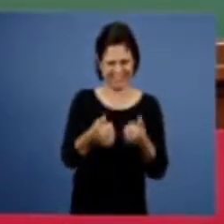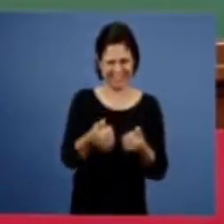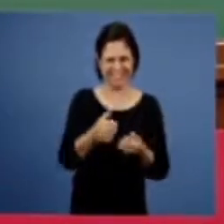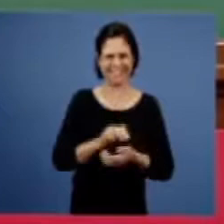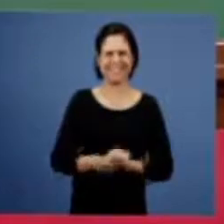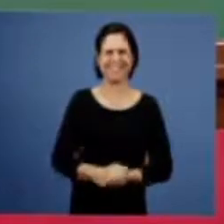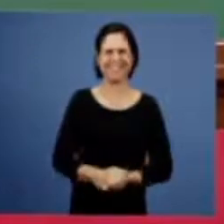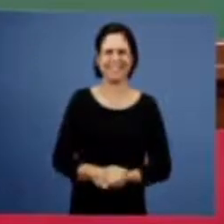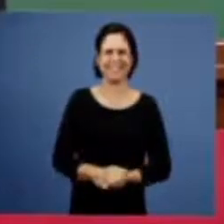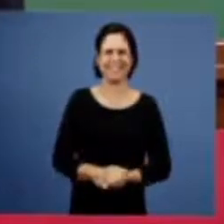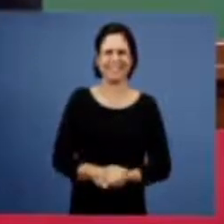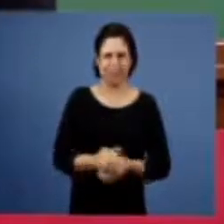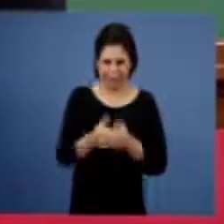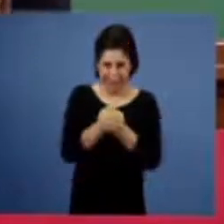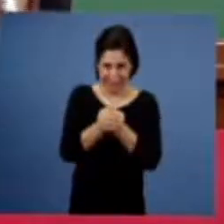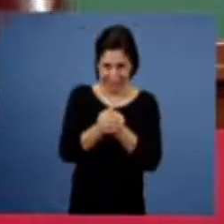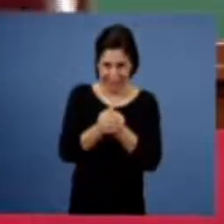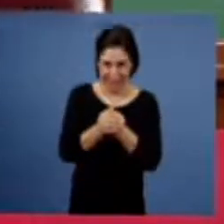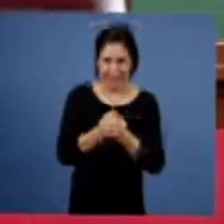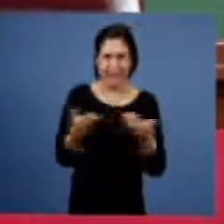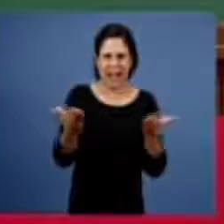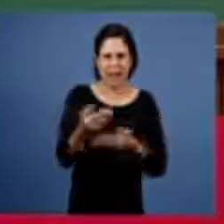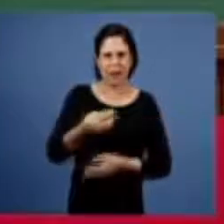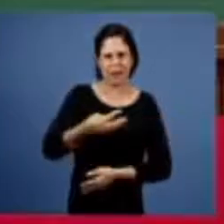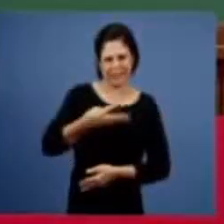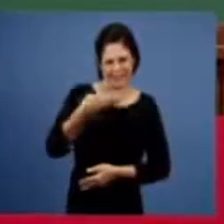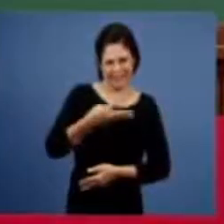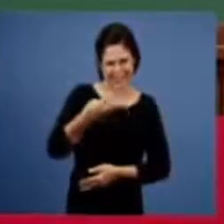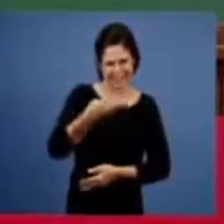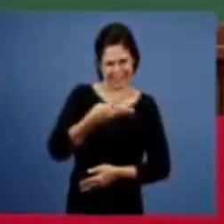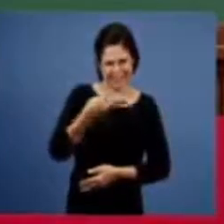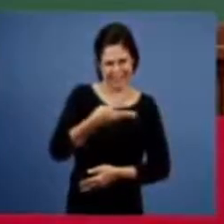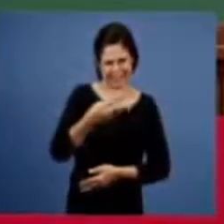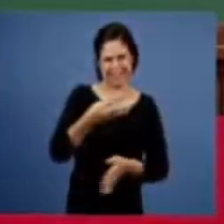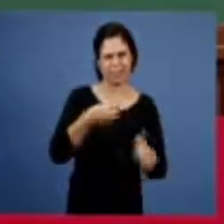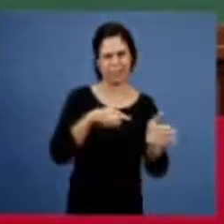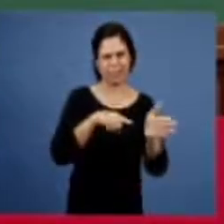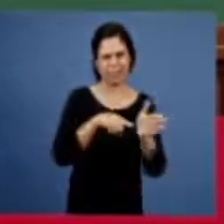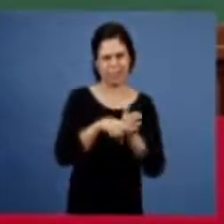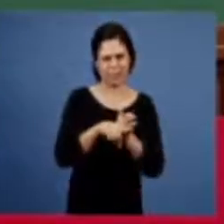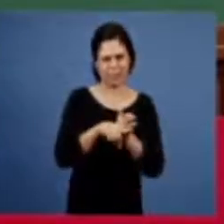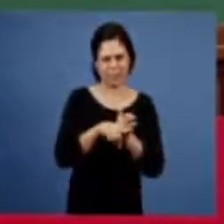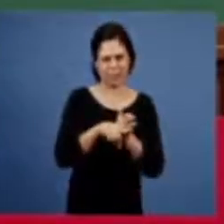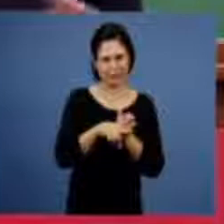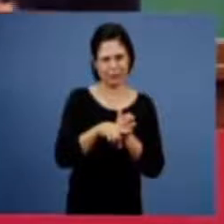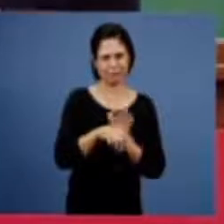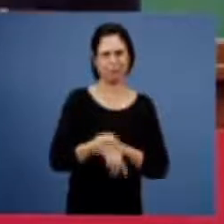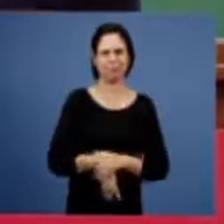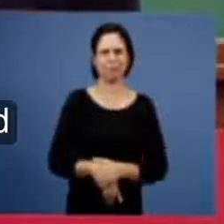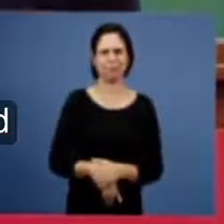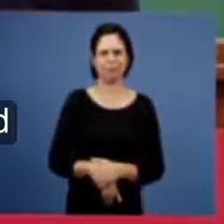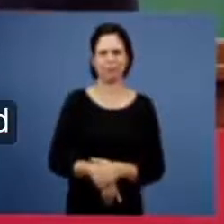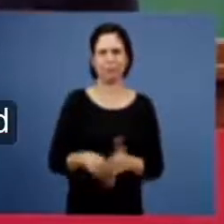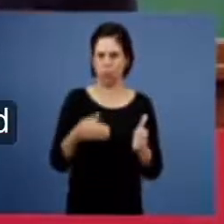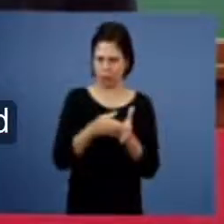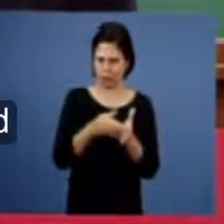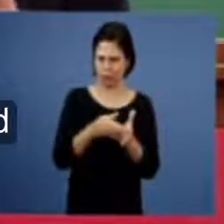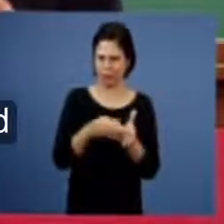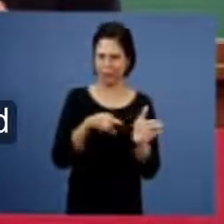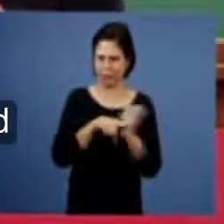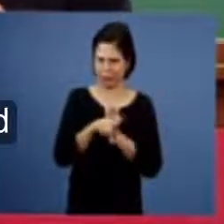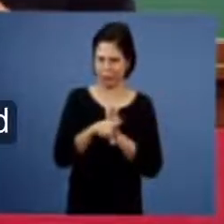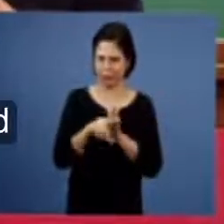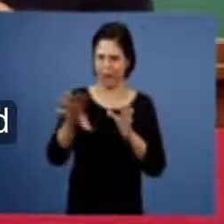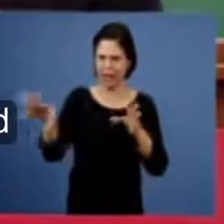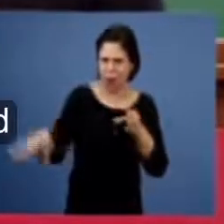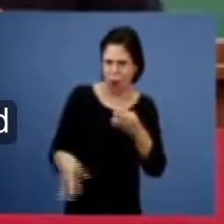nossa resposta amém vamos agora então passar para os irmãos a nossa terceira e última pergunta que é um